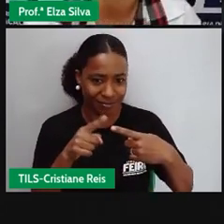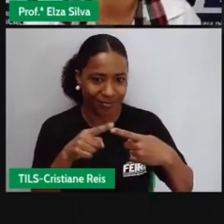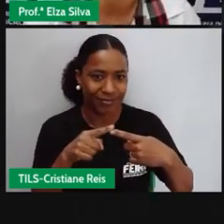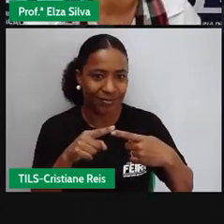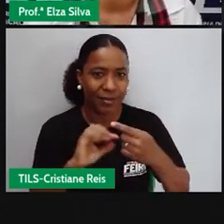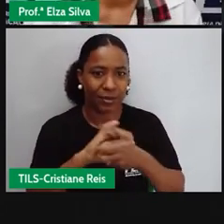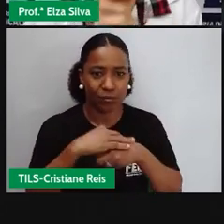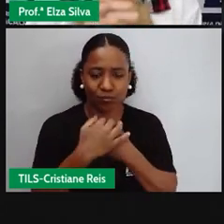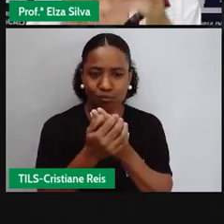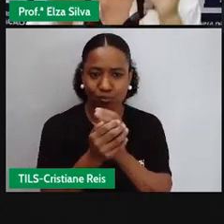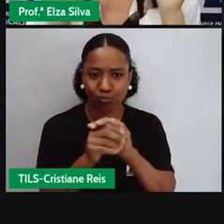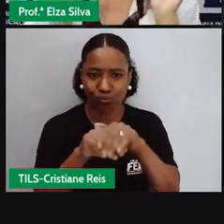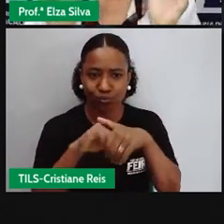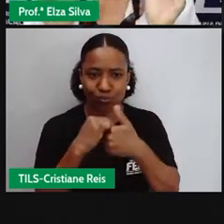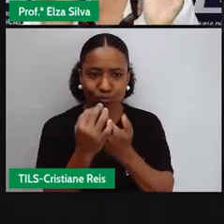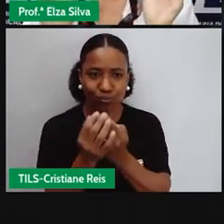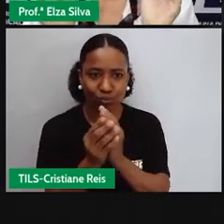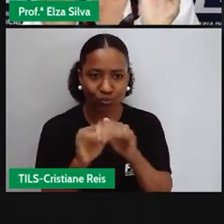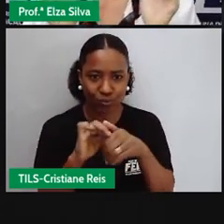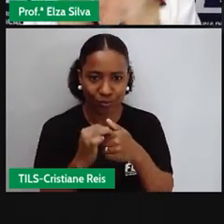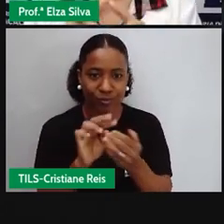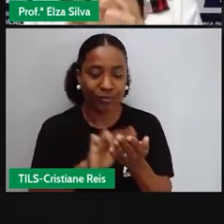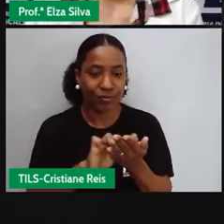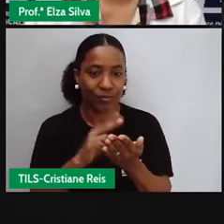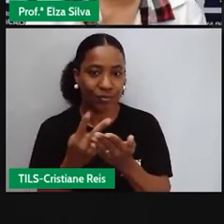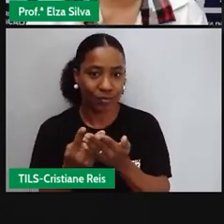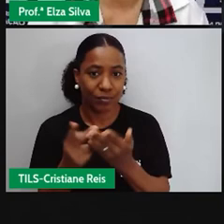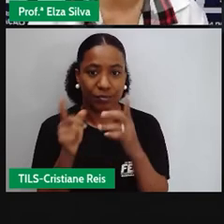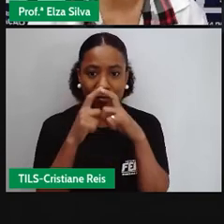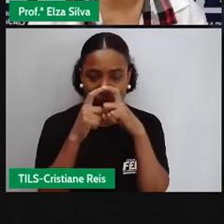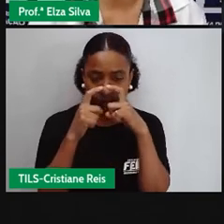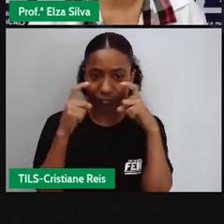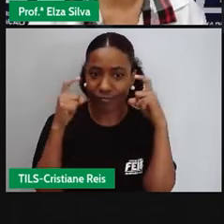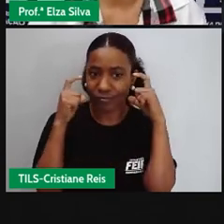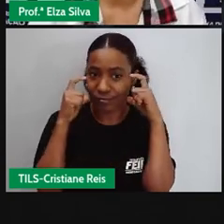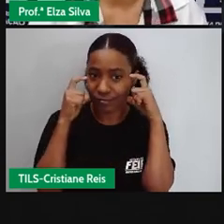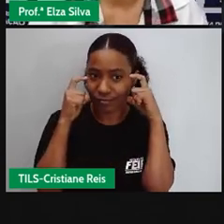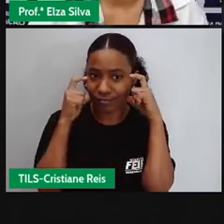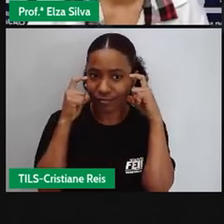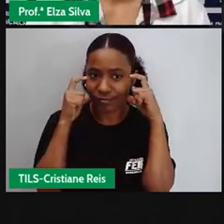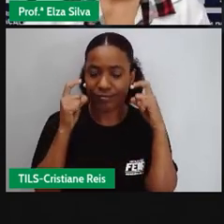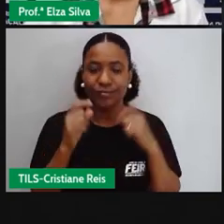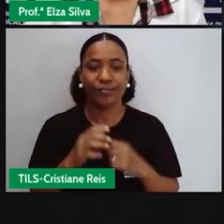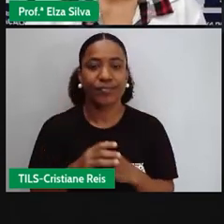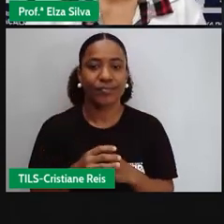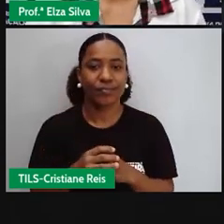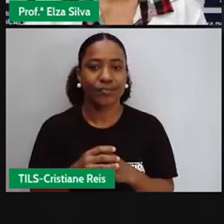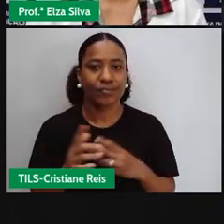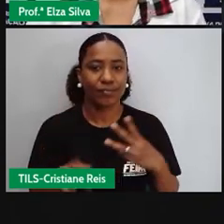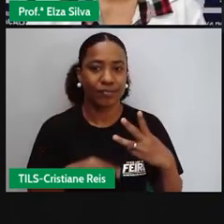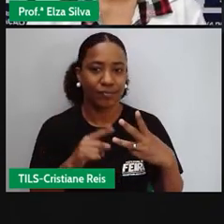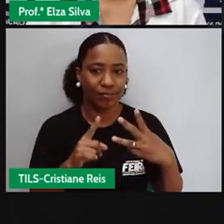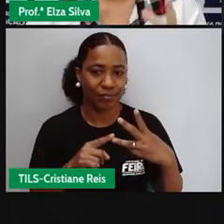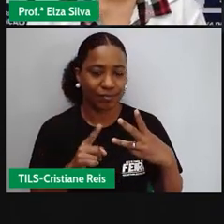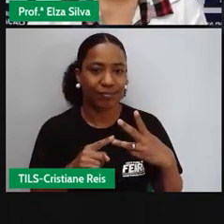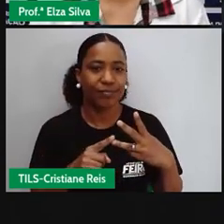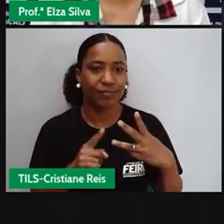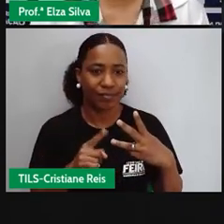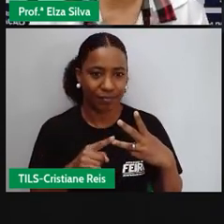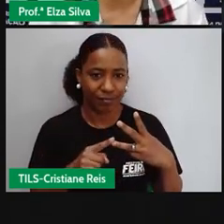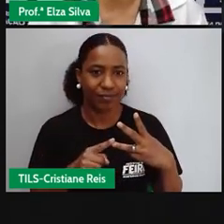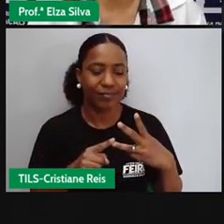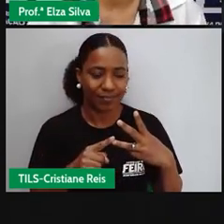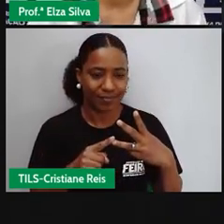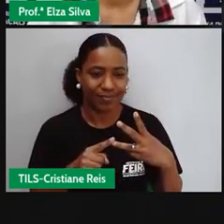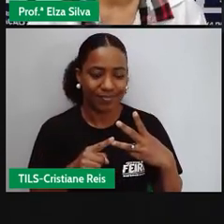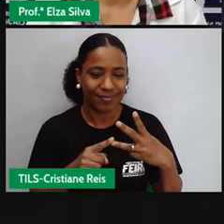lavadas. Wear mask. Utilize máscara. Social distancing to